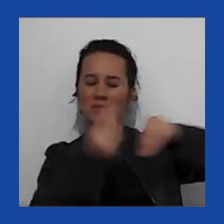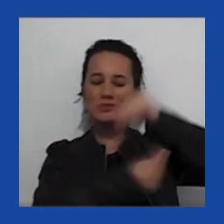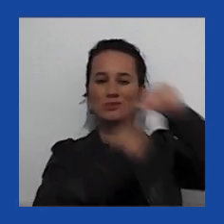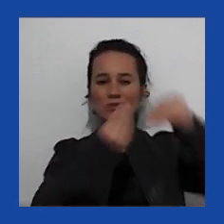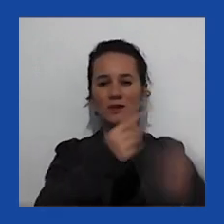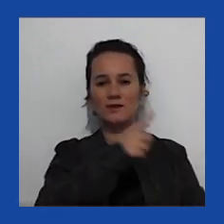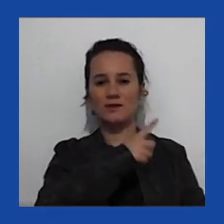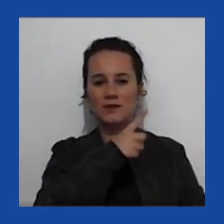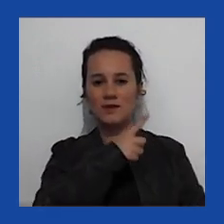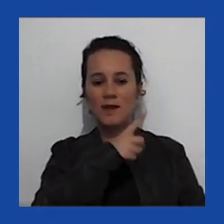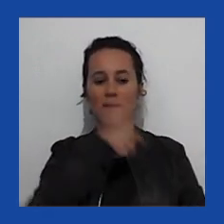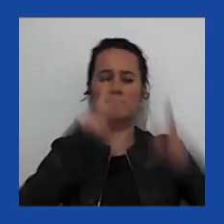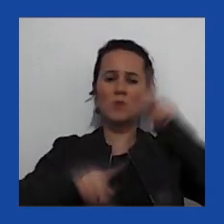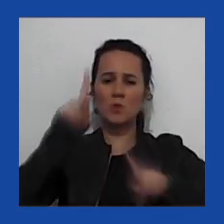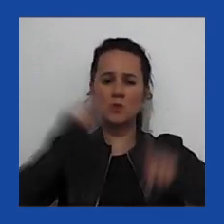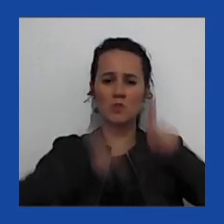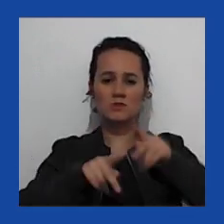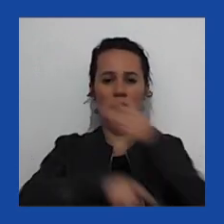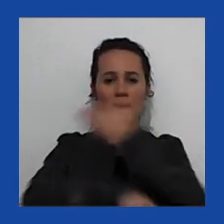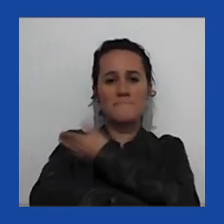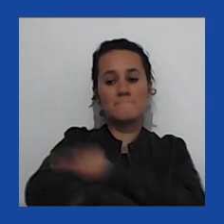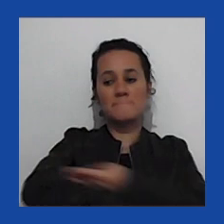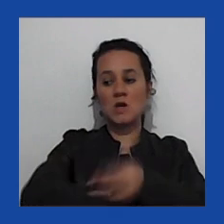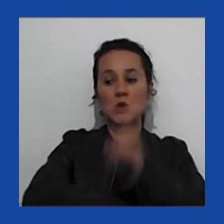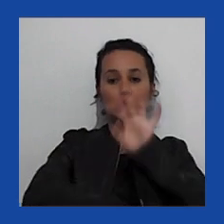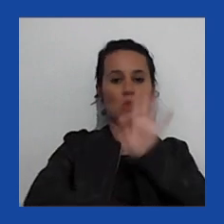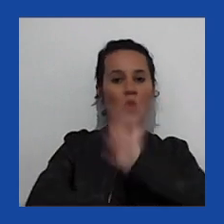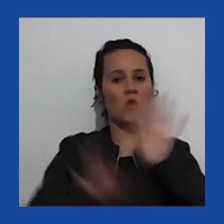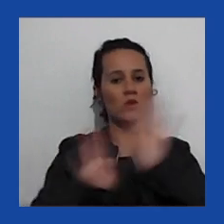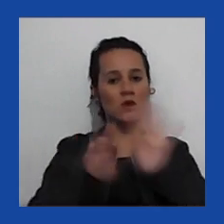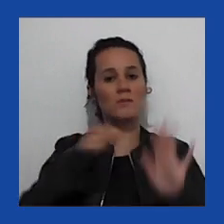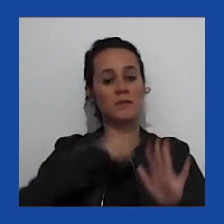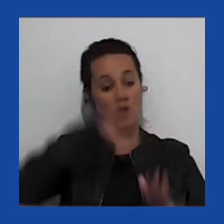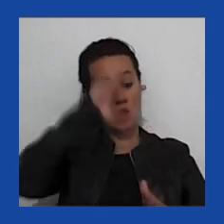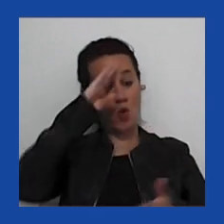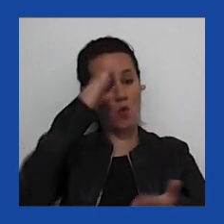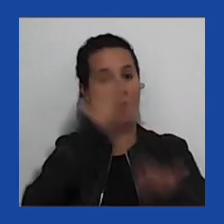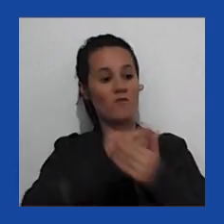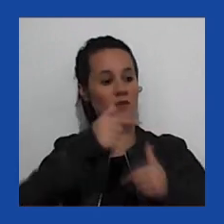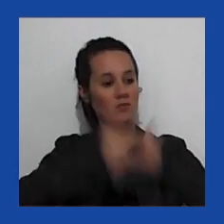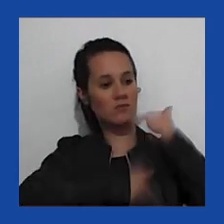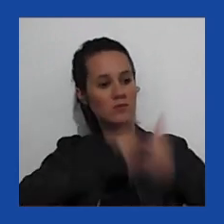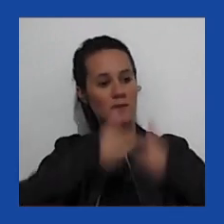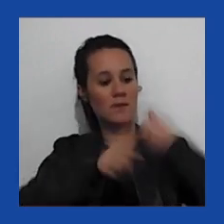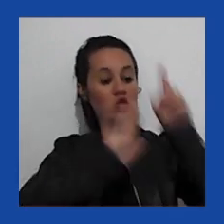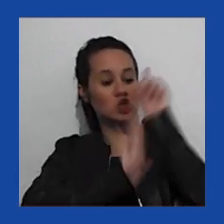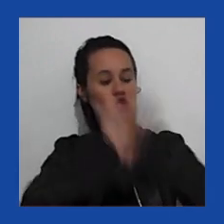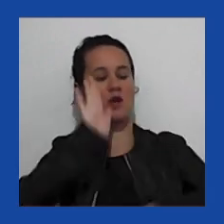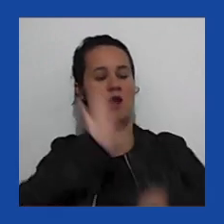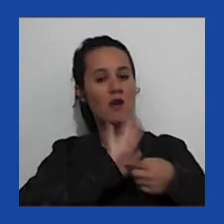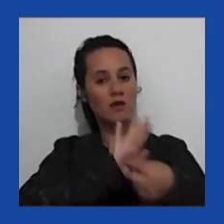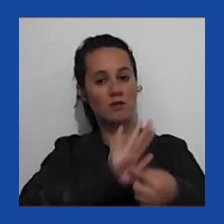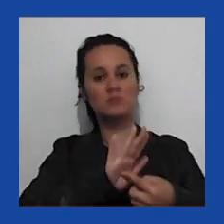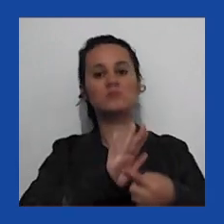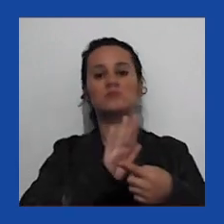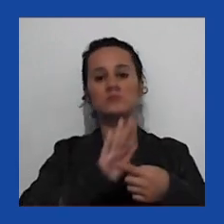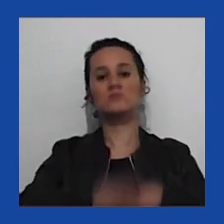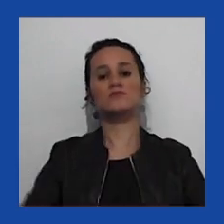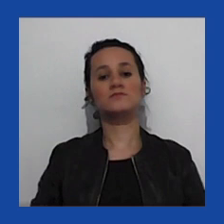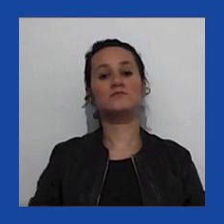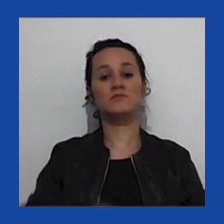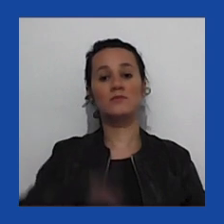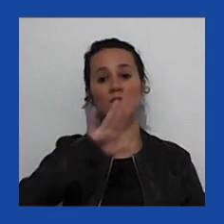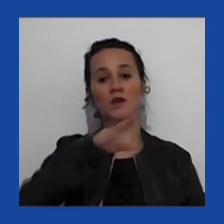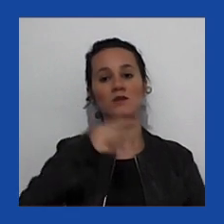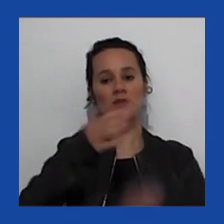com populações não-brancas mais assertivas, mais confiantes em reivindicar seus direitos. Só uma nota do